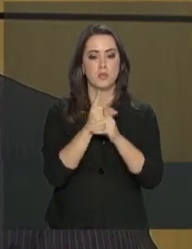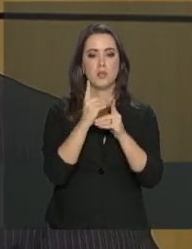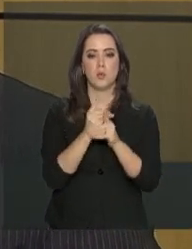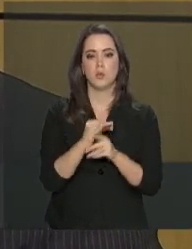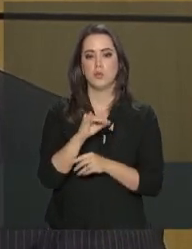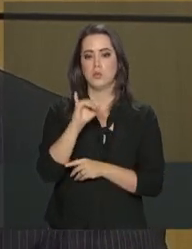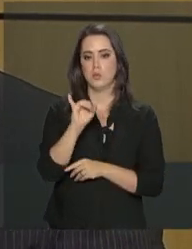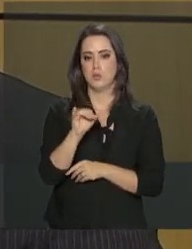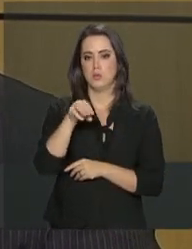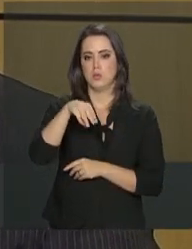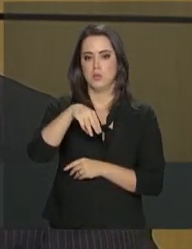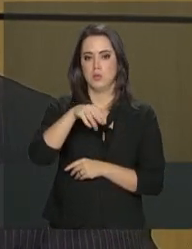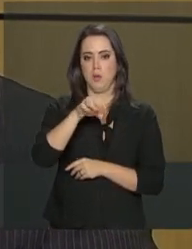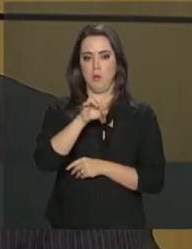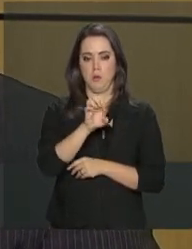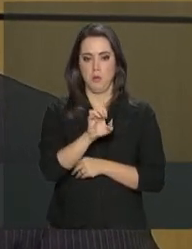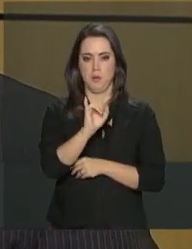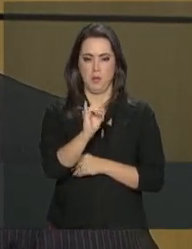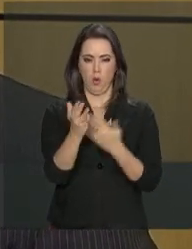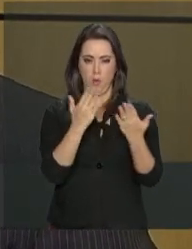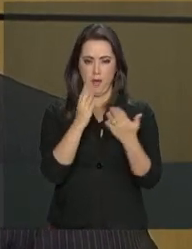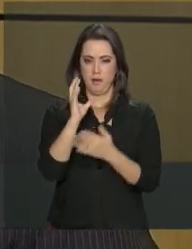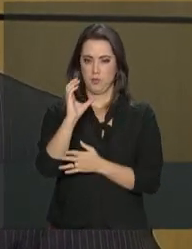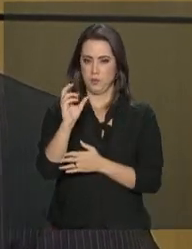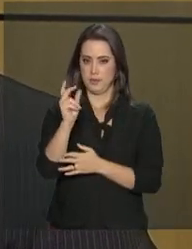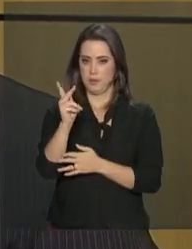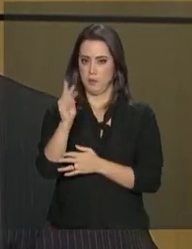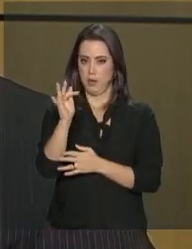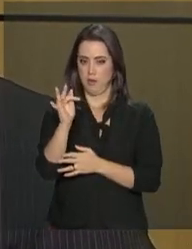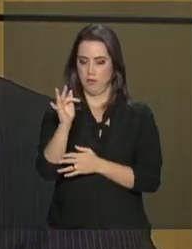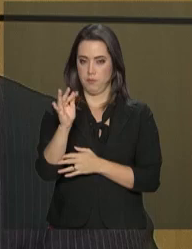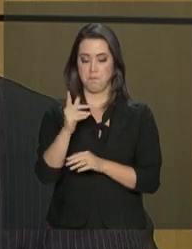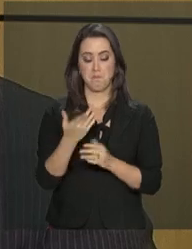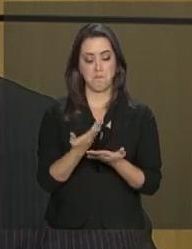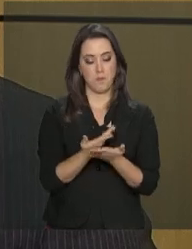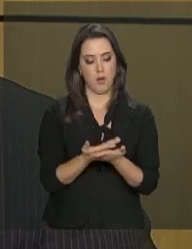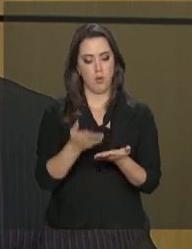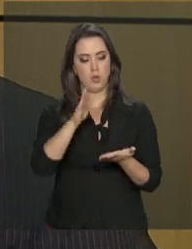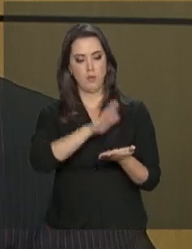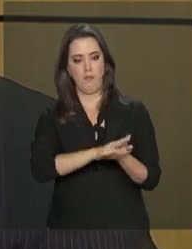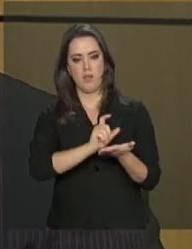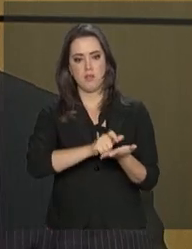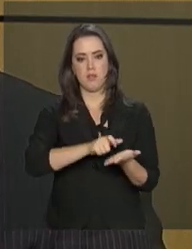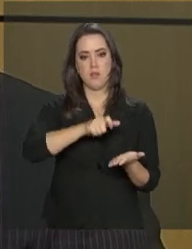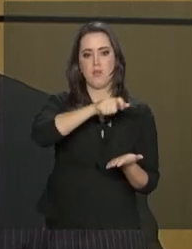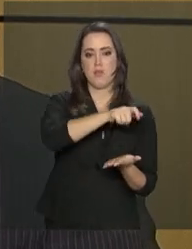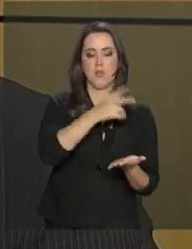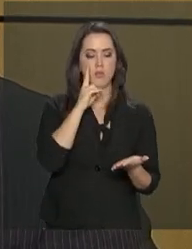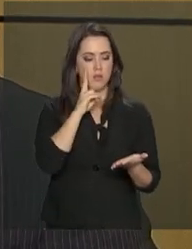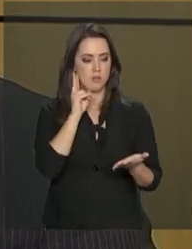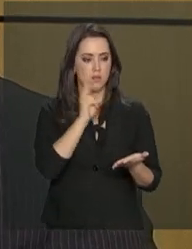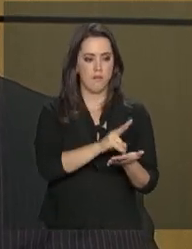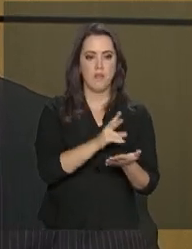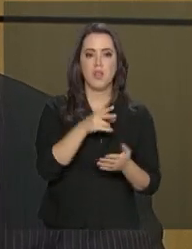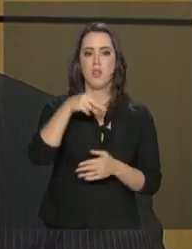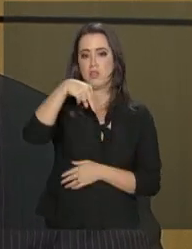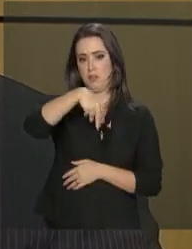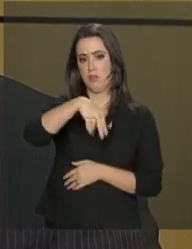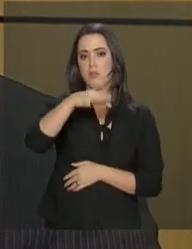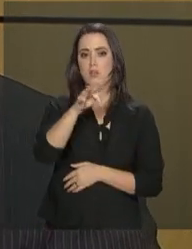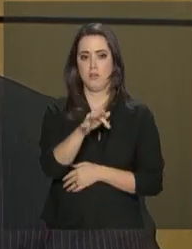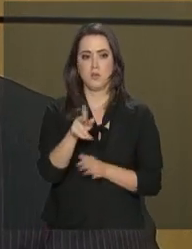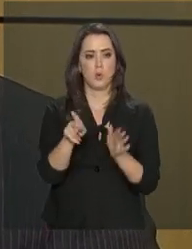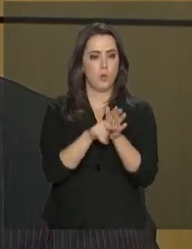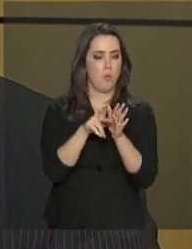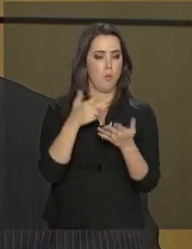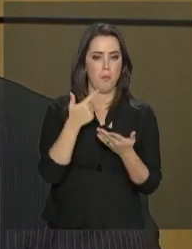único, é como se fosse o CPF do celular? Você tem normalmente no verso dele, ali perto da bateria, na própria caixa, na nota fiscal, ou então diretamente